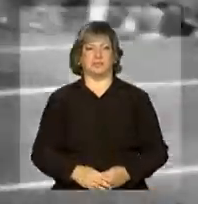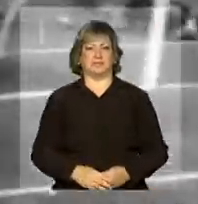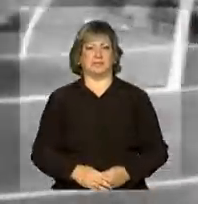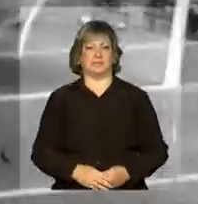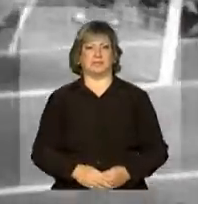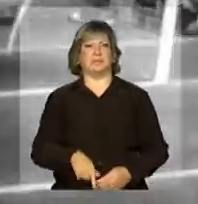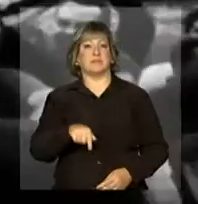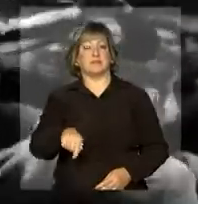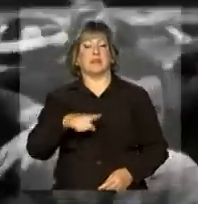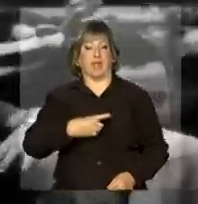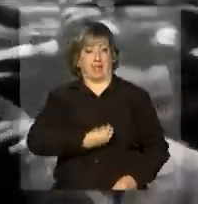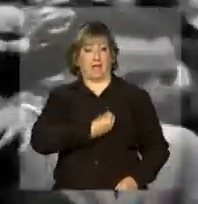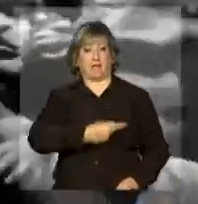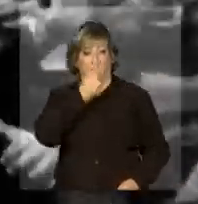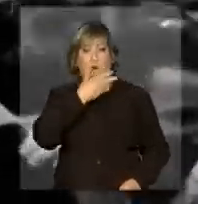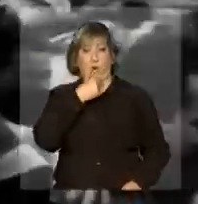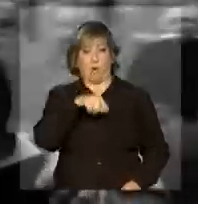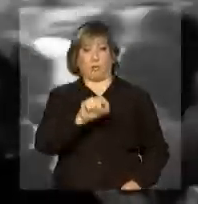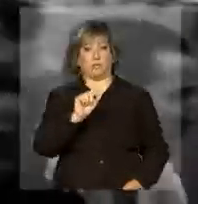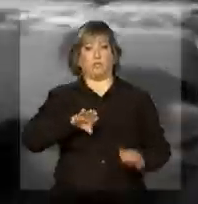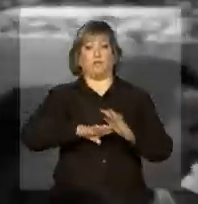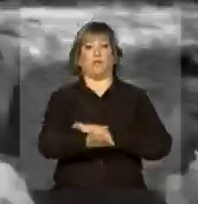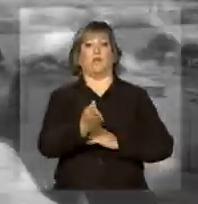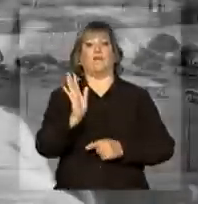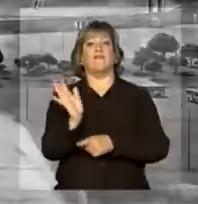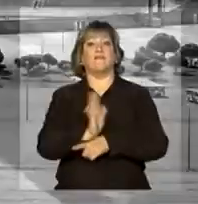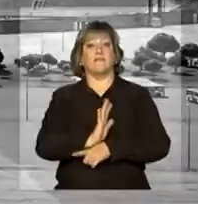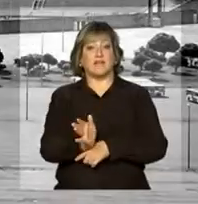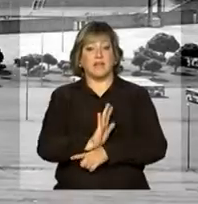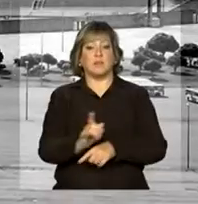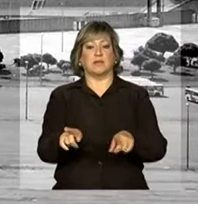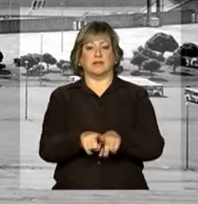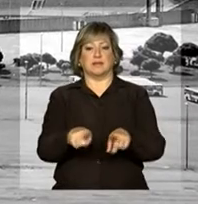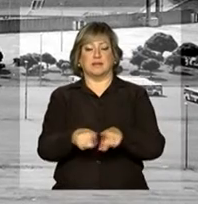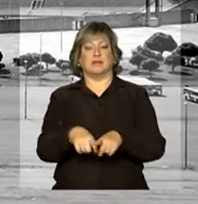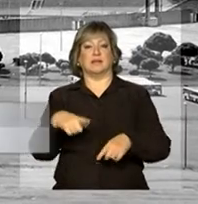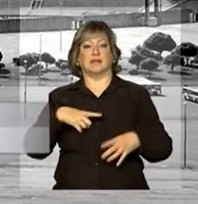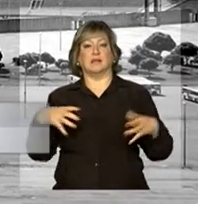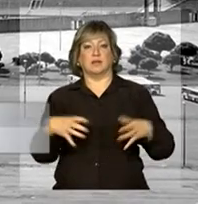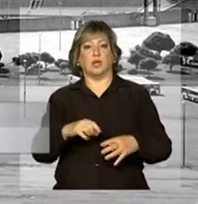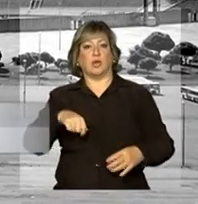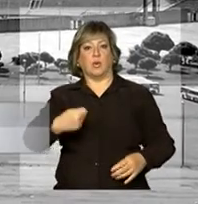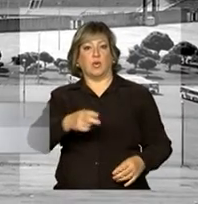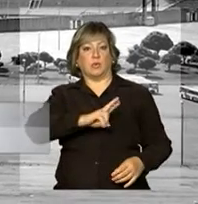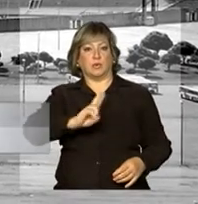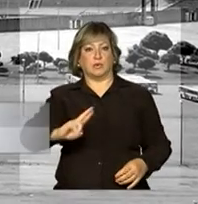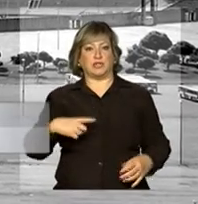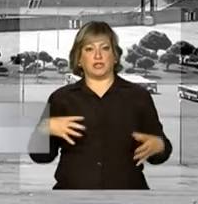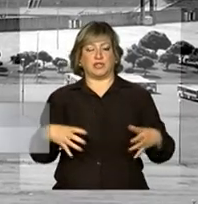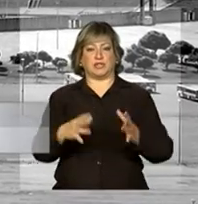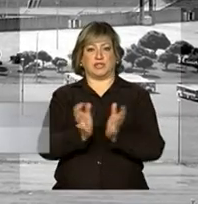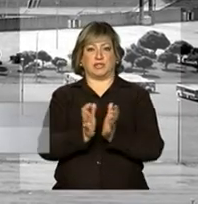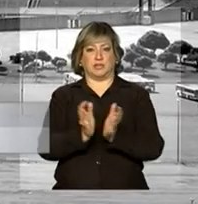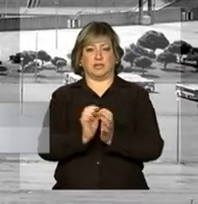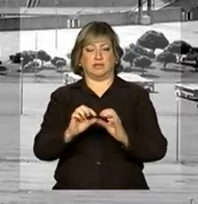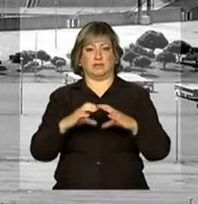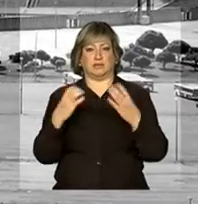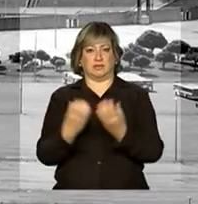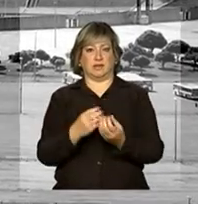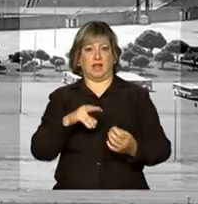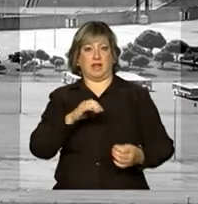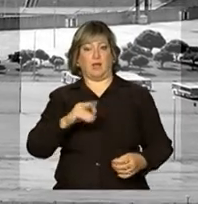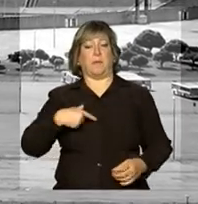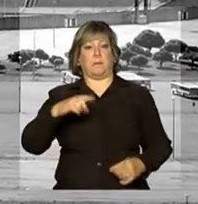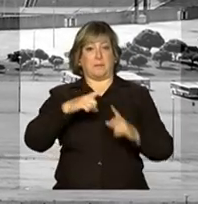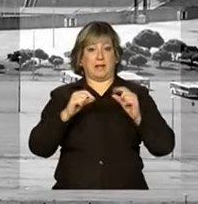A vida do jogador virou filme, documentário e até deu nome ao Estádio Nacional de Brasília, Mané